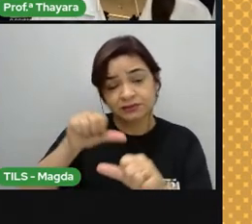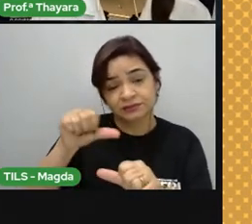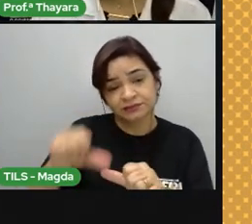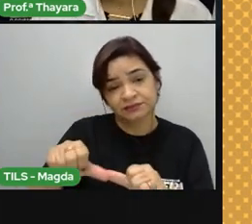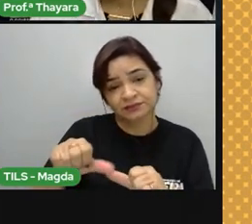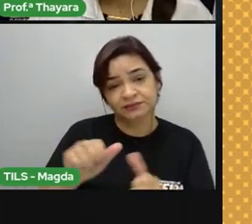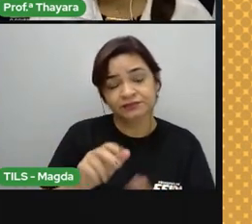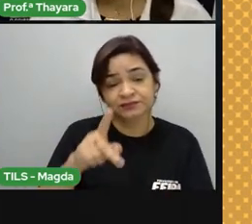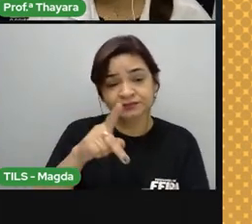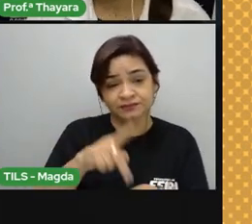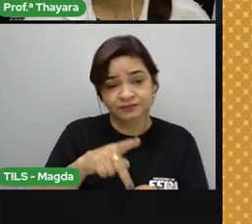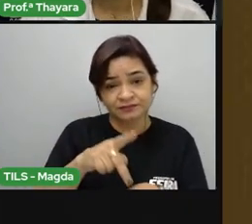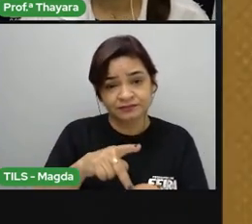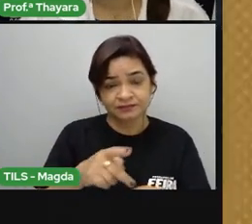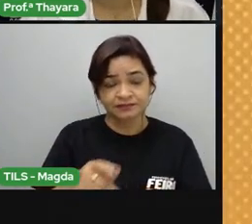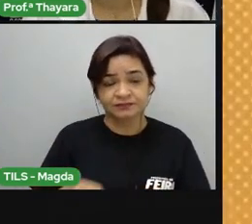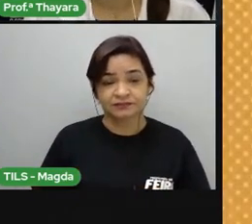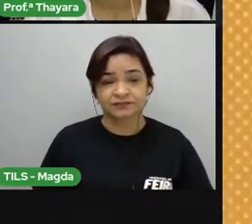metamórficas.